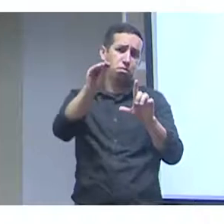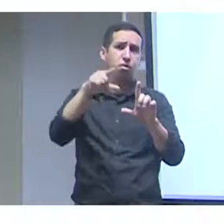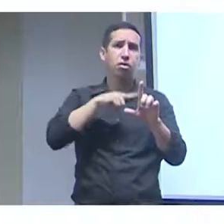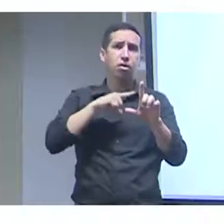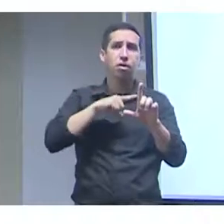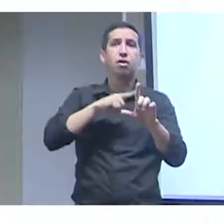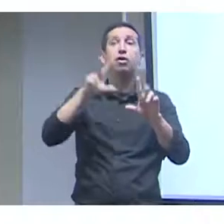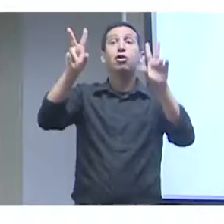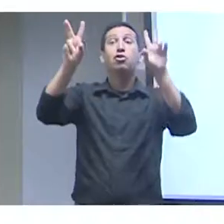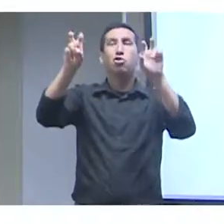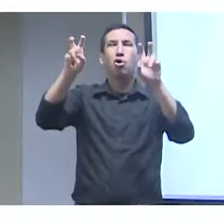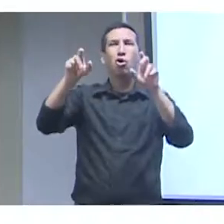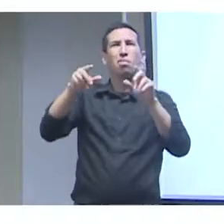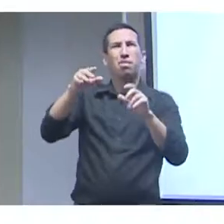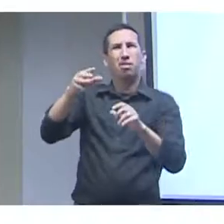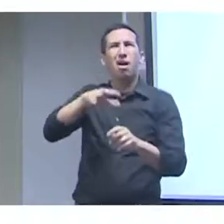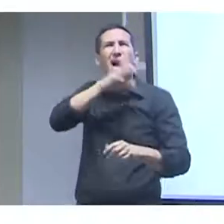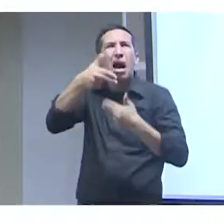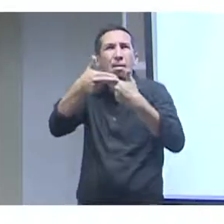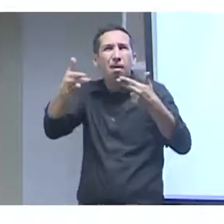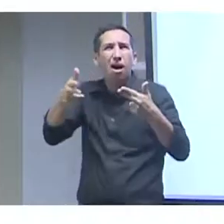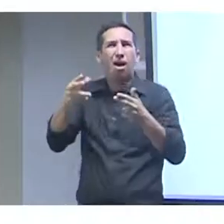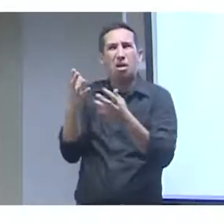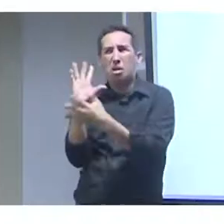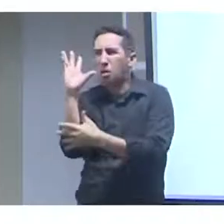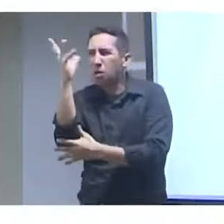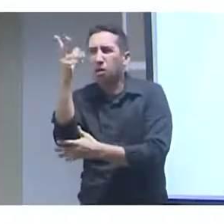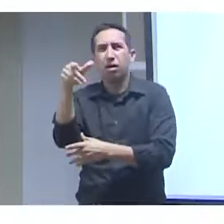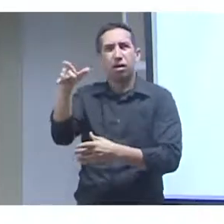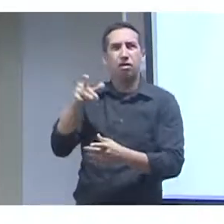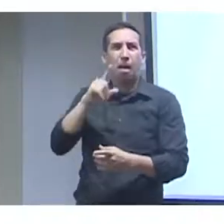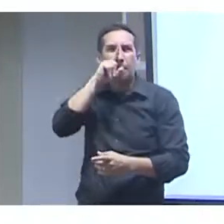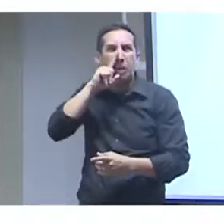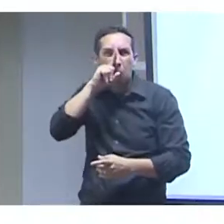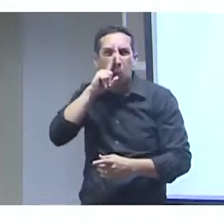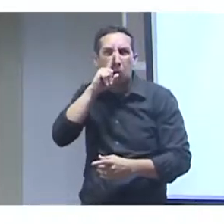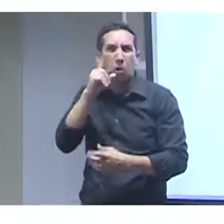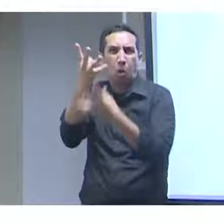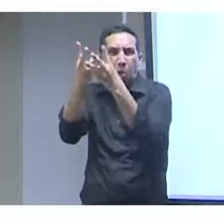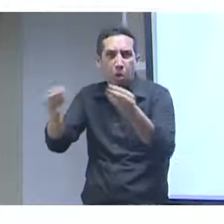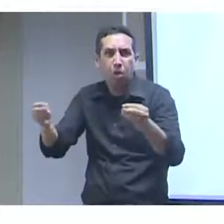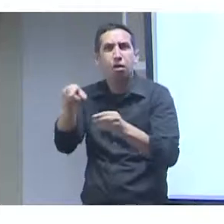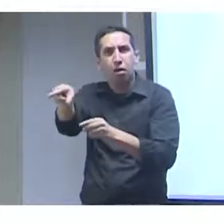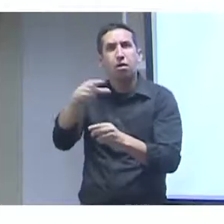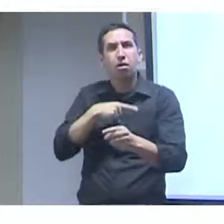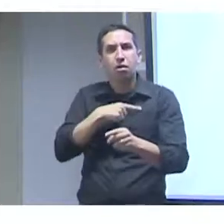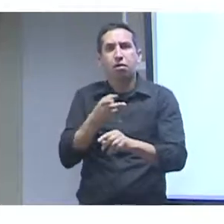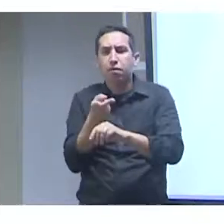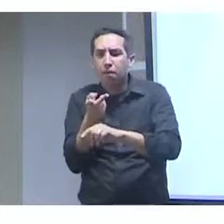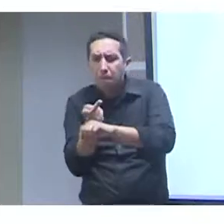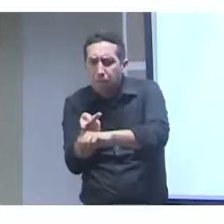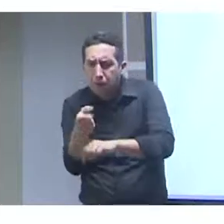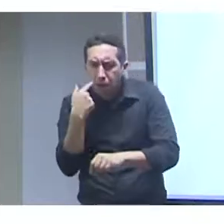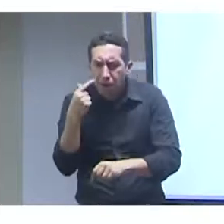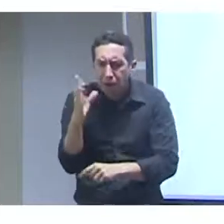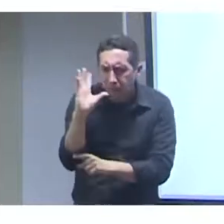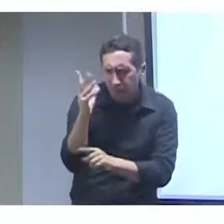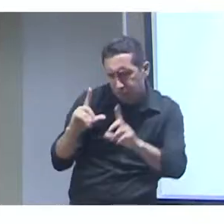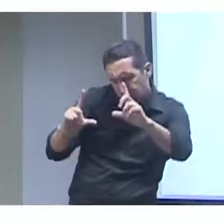apresentações, mapas gerados e criados pelo CNC Flora, por exemplo, com distribuição de espécies ameaçadas de extinção,